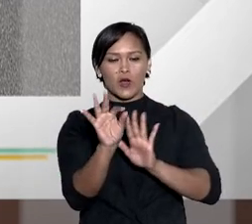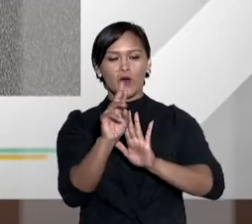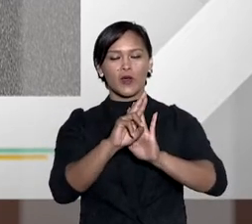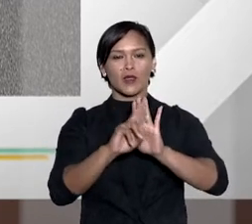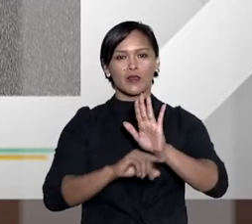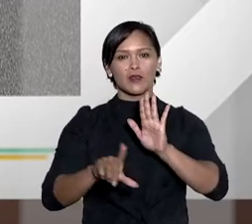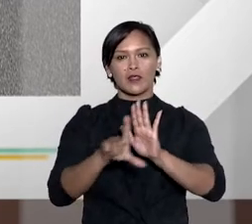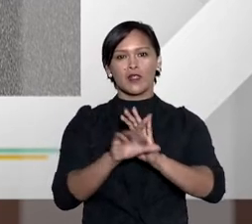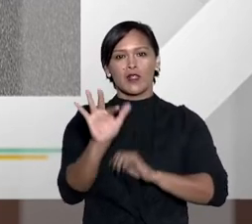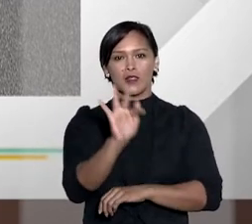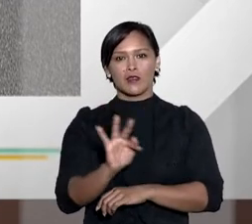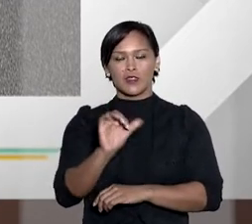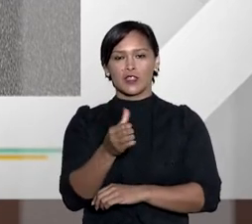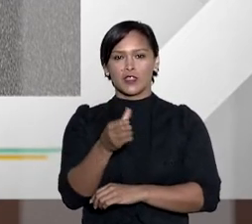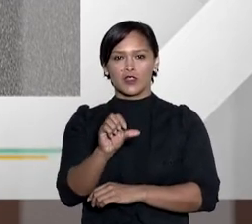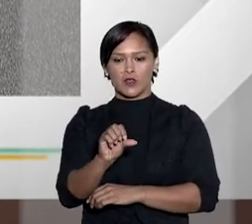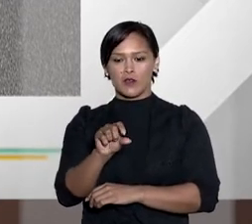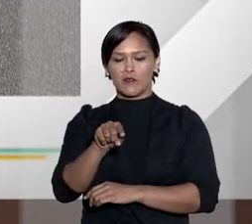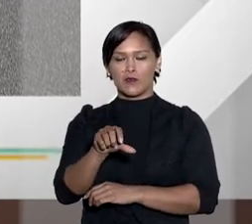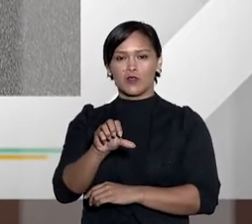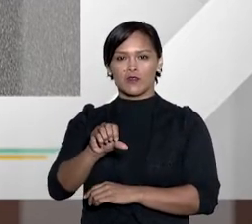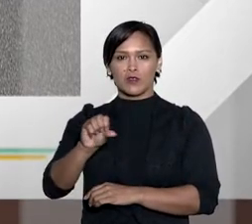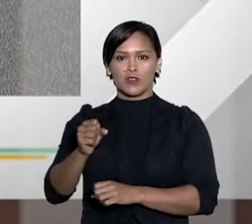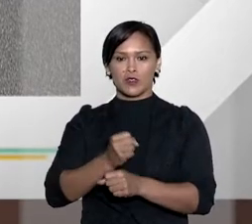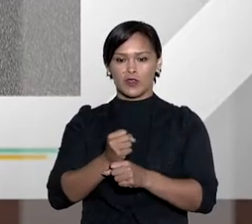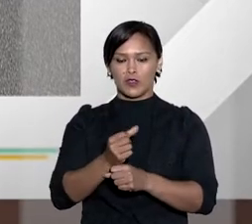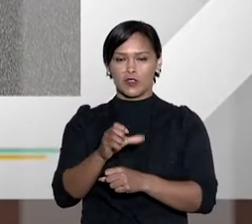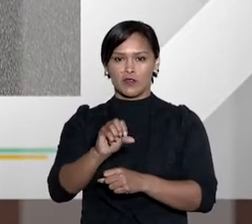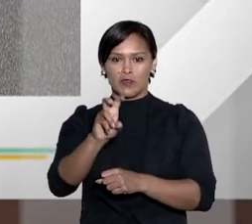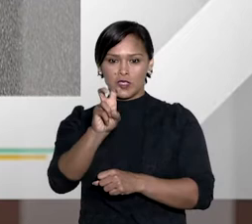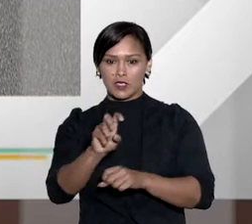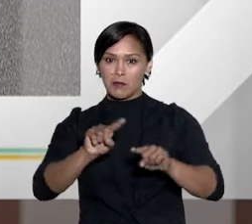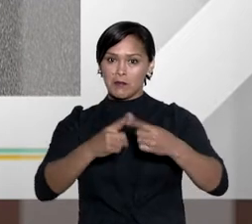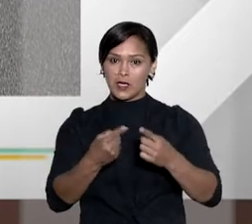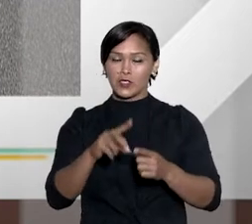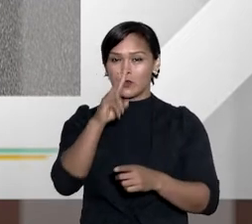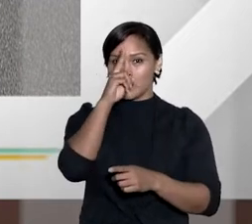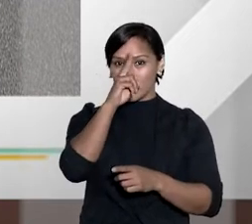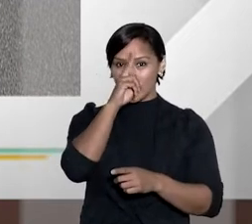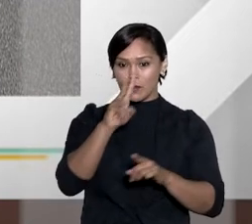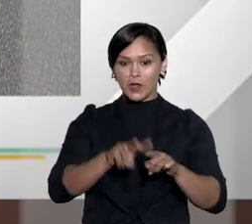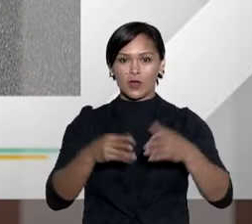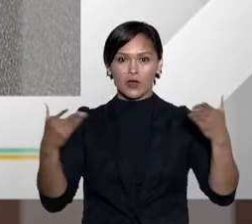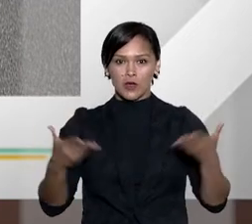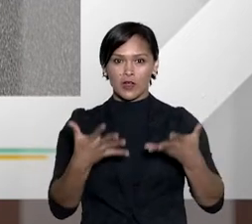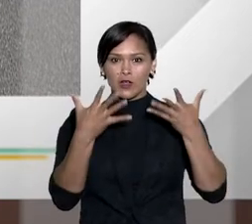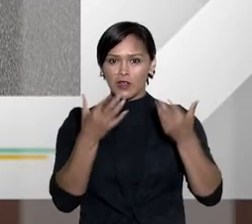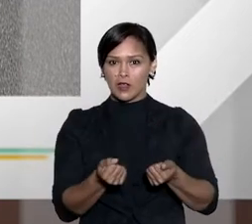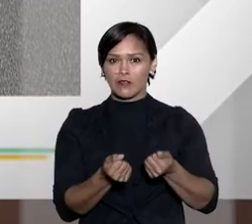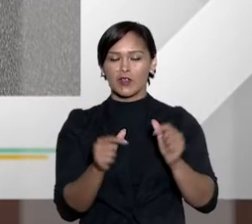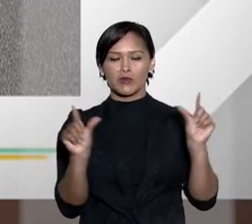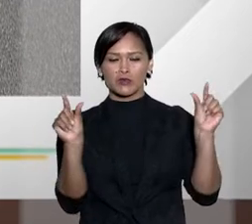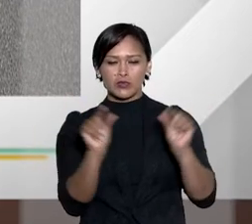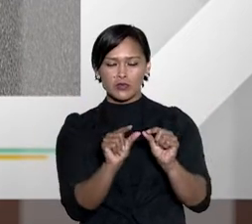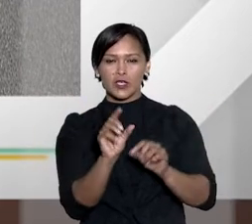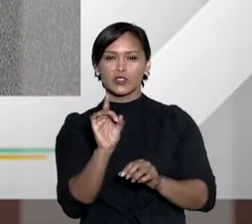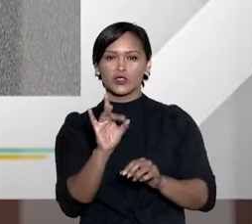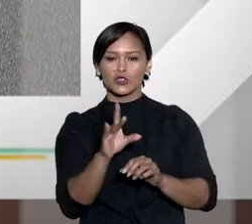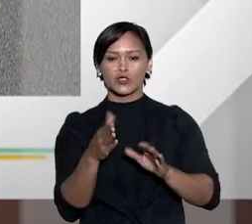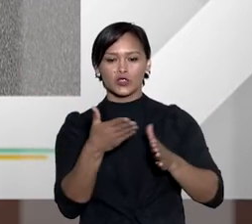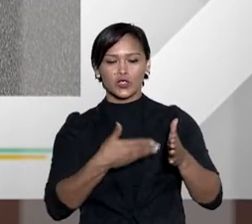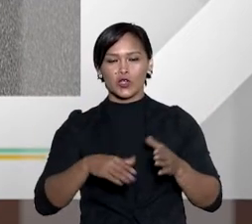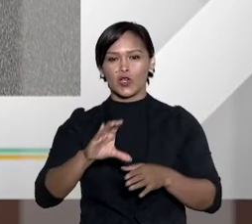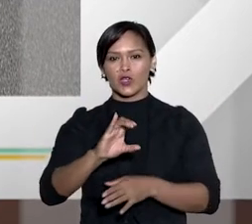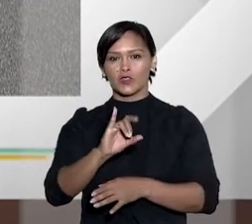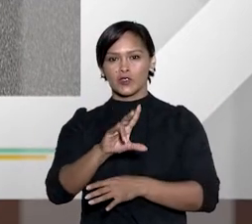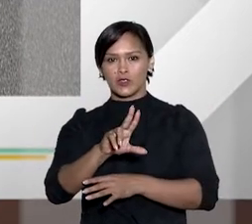pela Lei Federal 9.099 de 95. Mas como eu ressaltei, hoje nós vamos nos restringir a falar do âmbito cível.